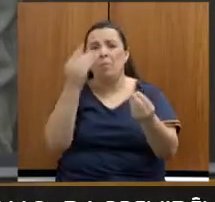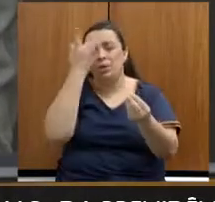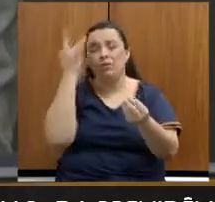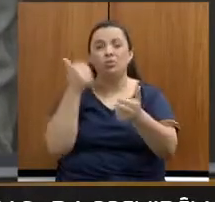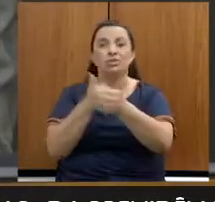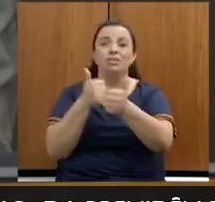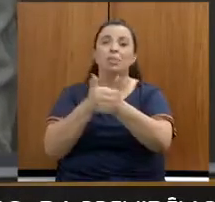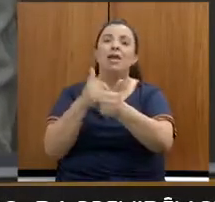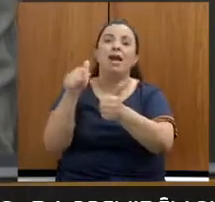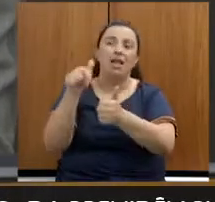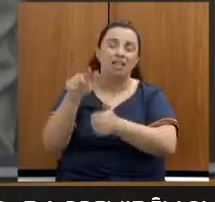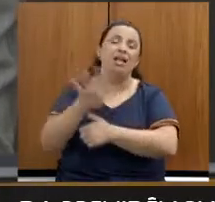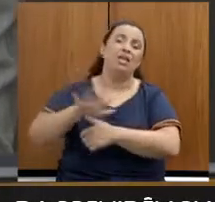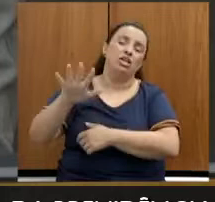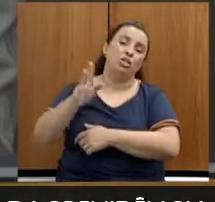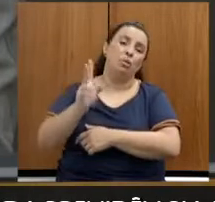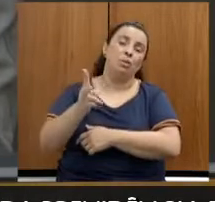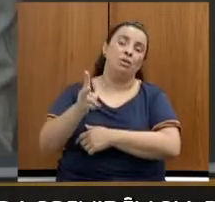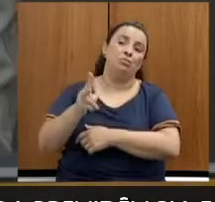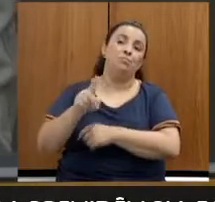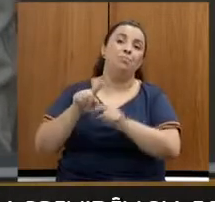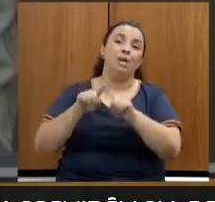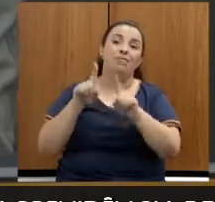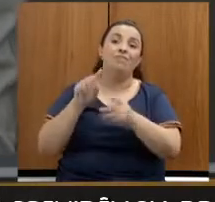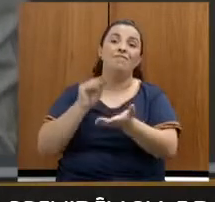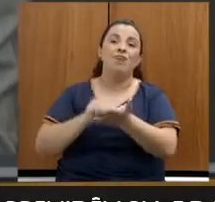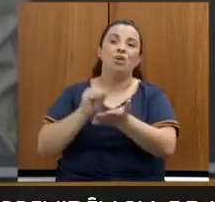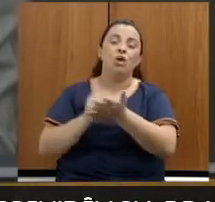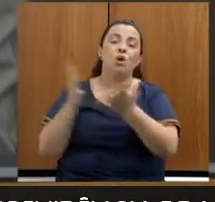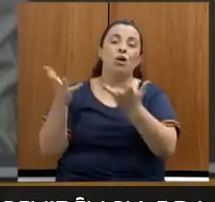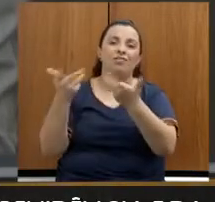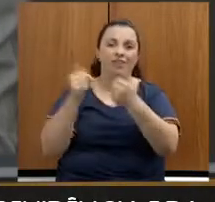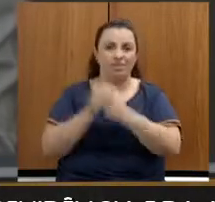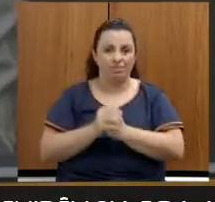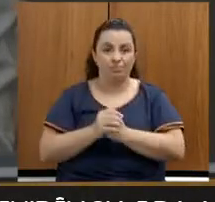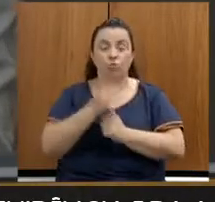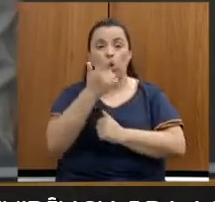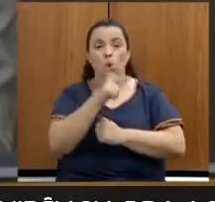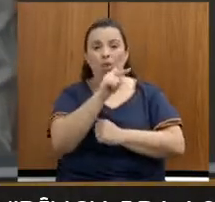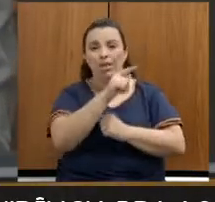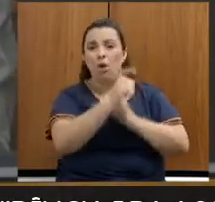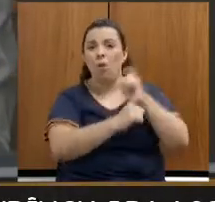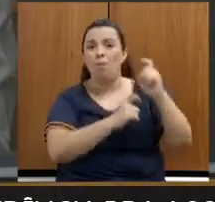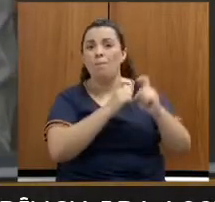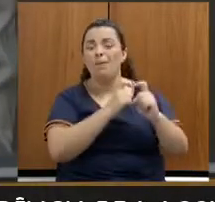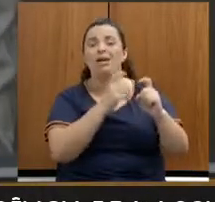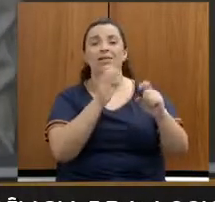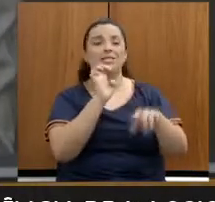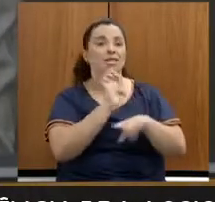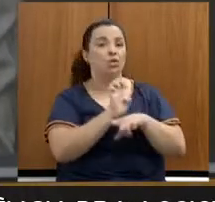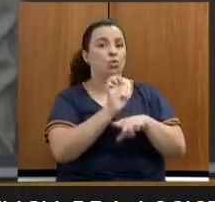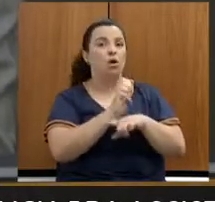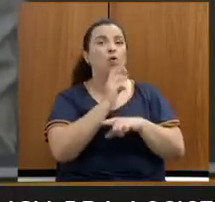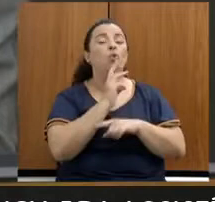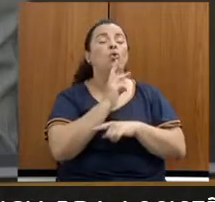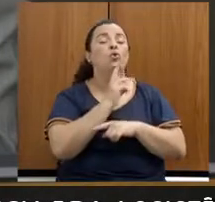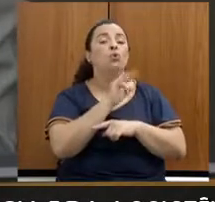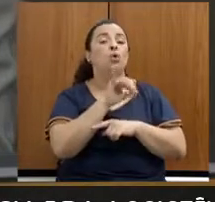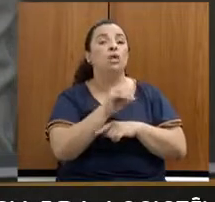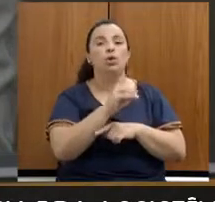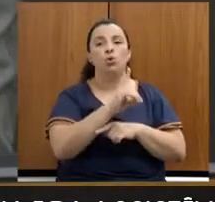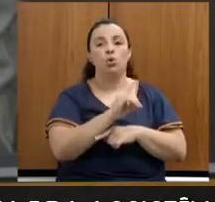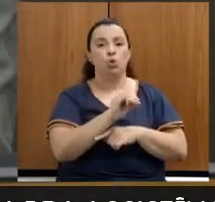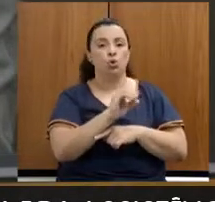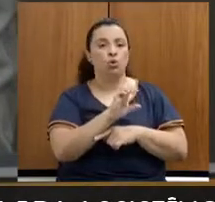Uma outra questão é o Parque Estadual do Rio Doce. Nós estamos ali com um potencial de turismo muito grande e